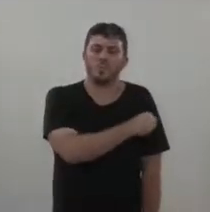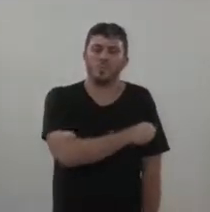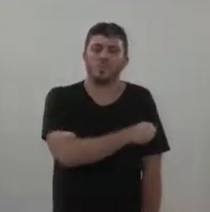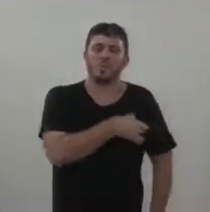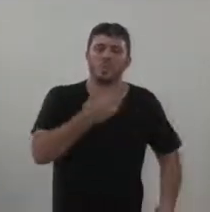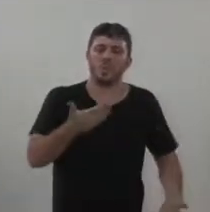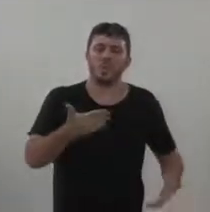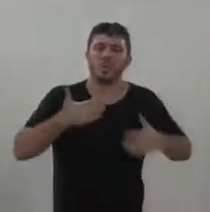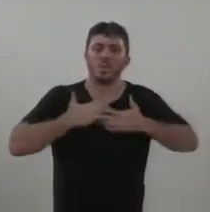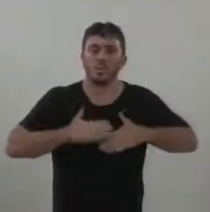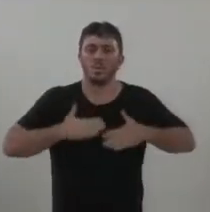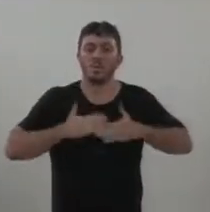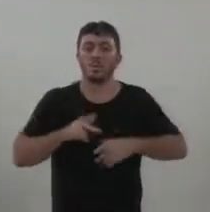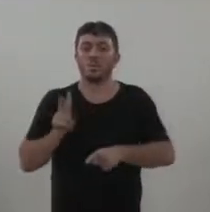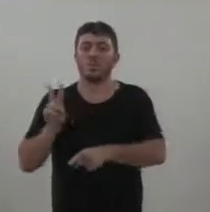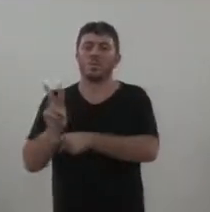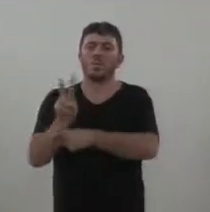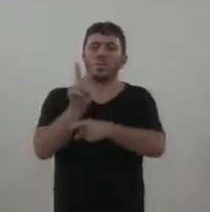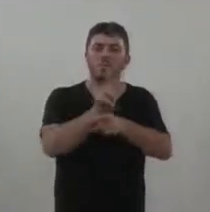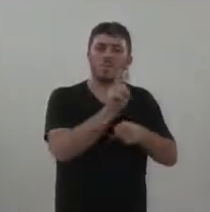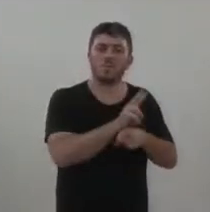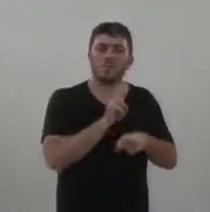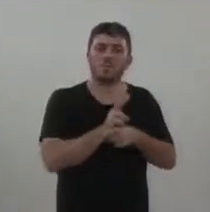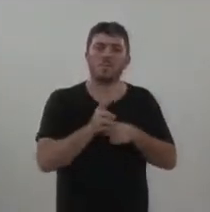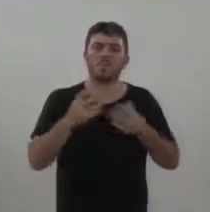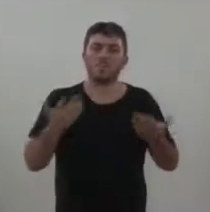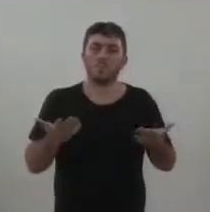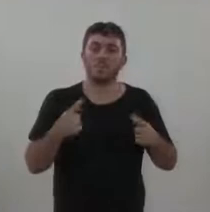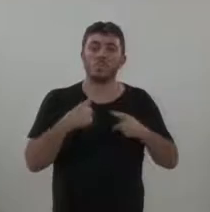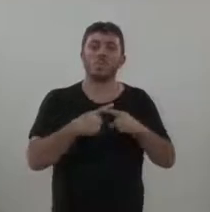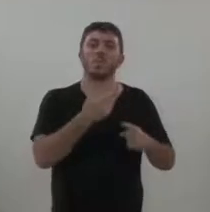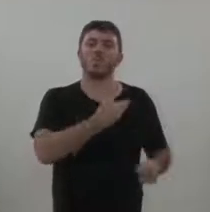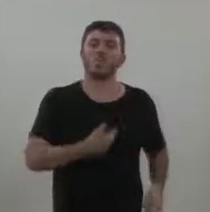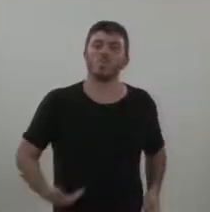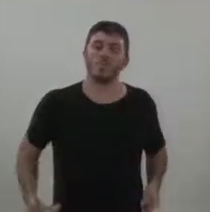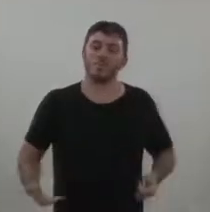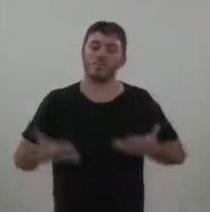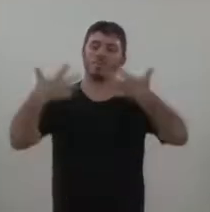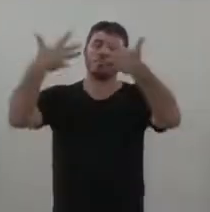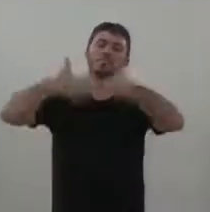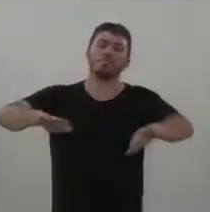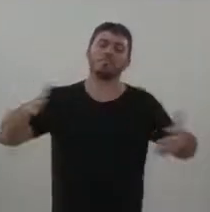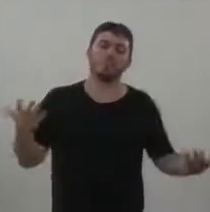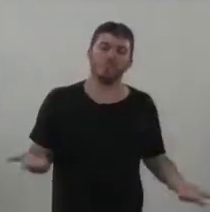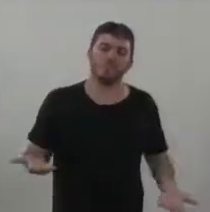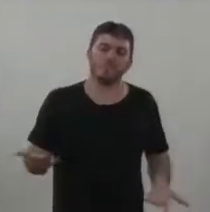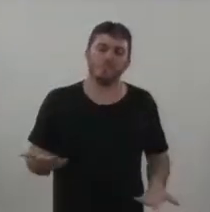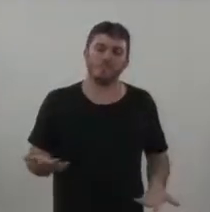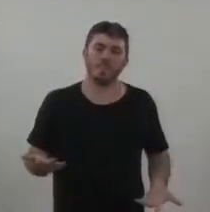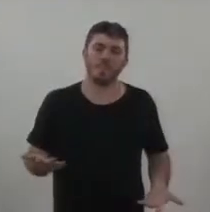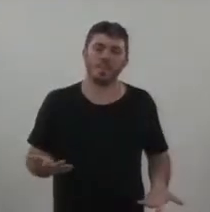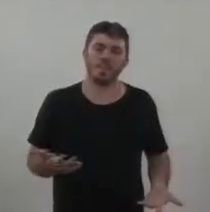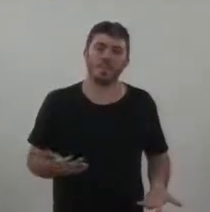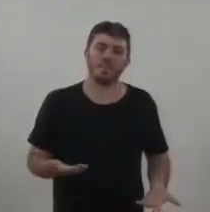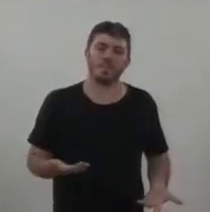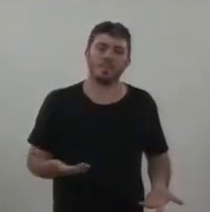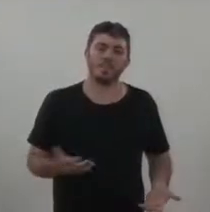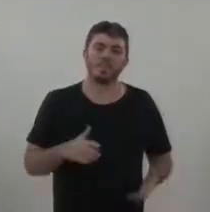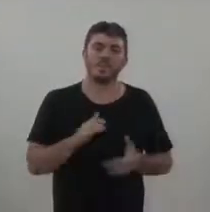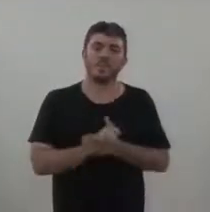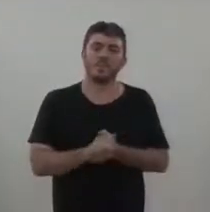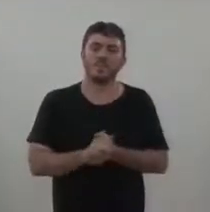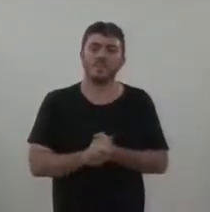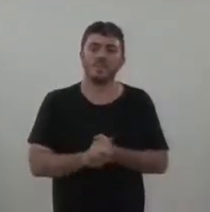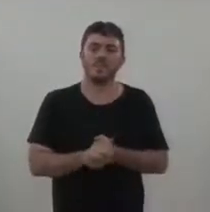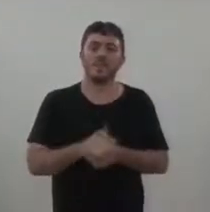em preservar a saúde das pessoas e não acontece, porque o governador não quer, e assim as pessoas vão nesse caminho. Nós já falamos